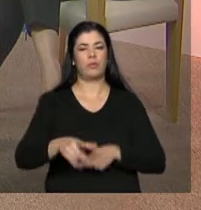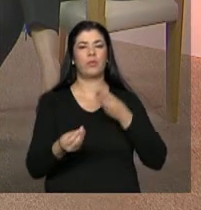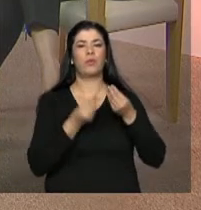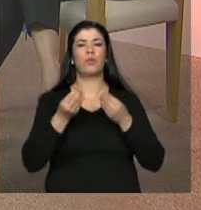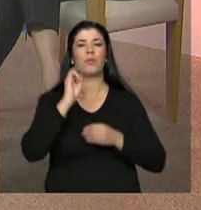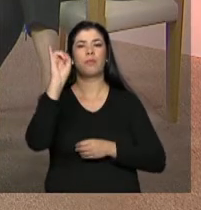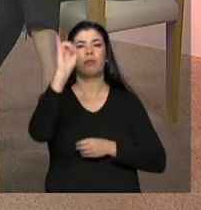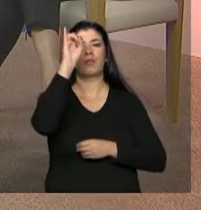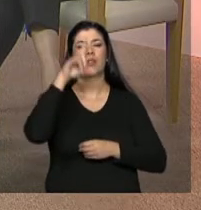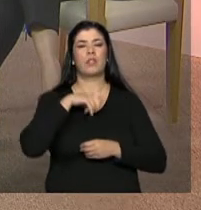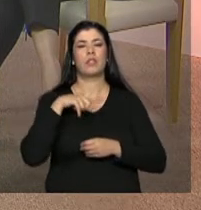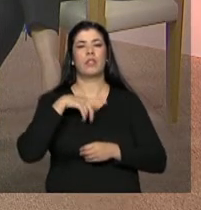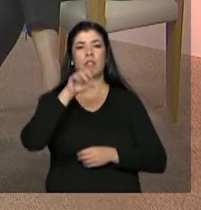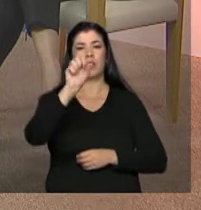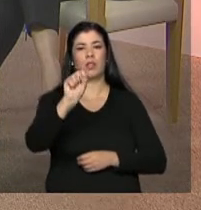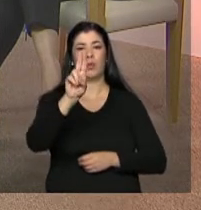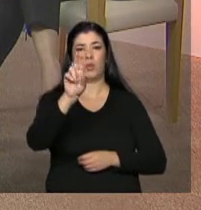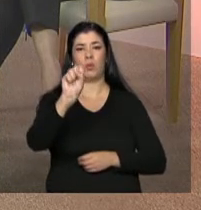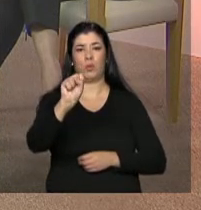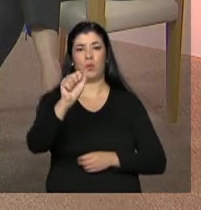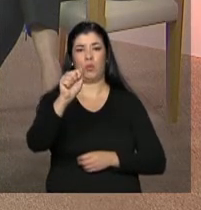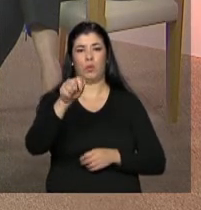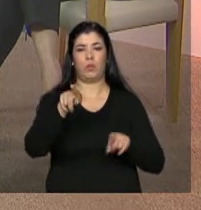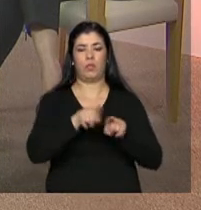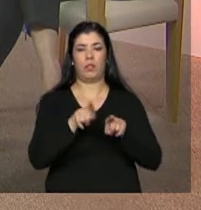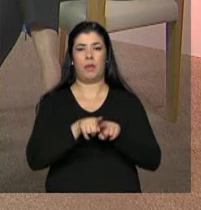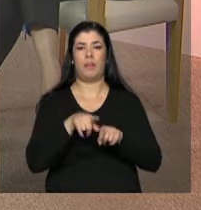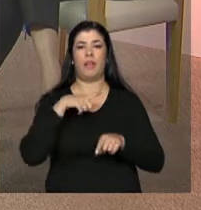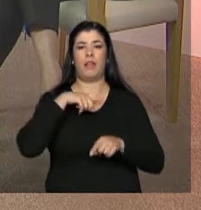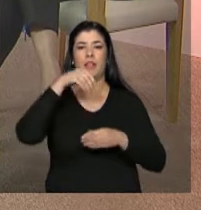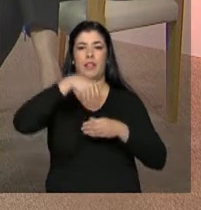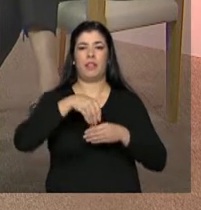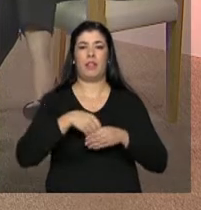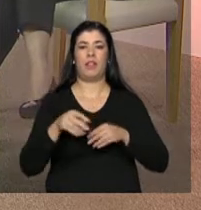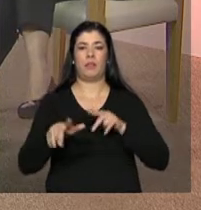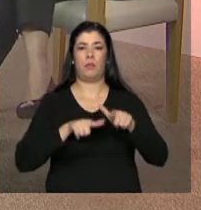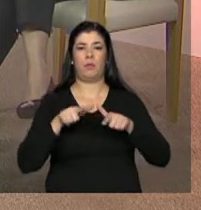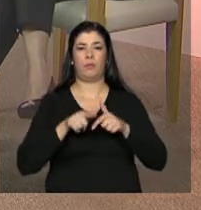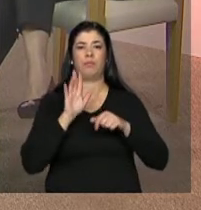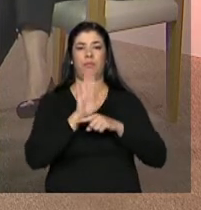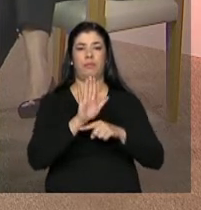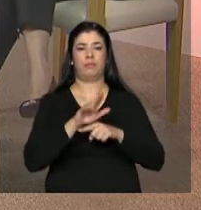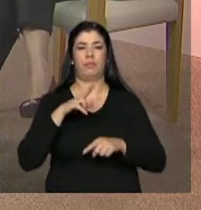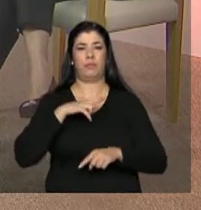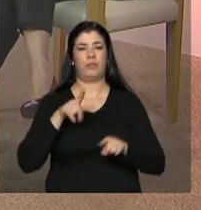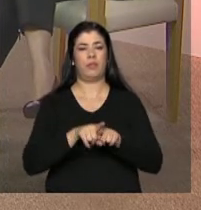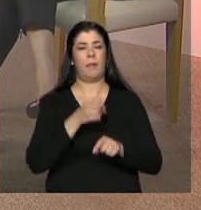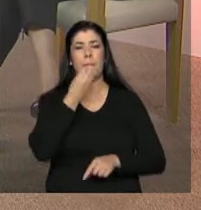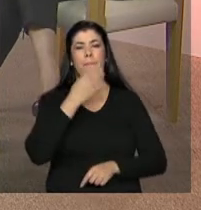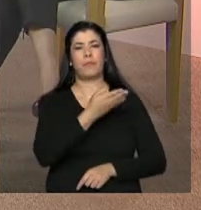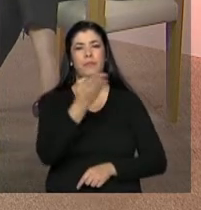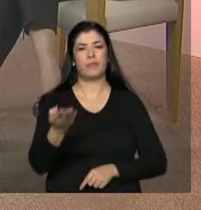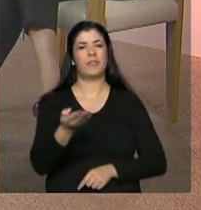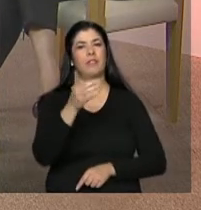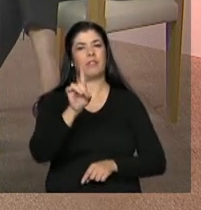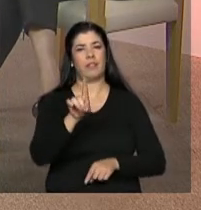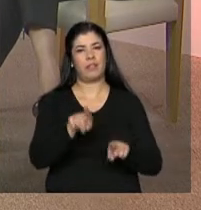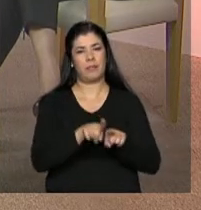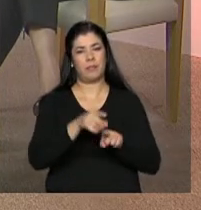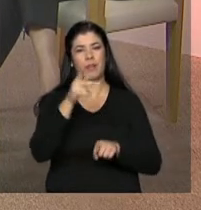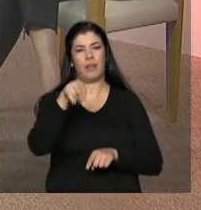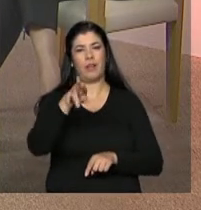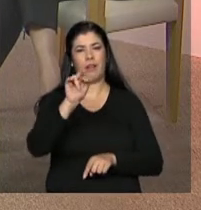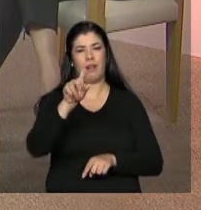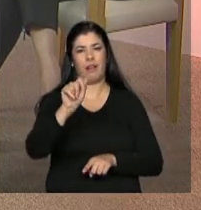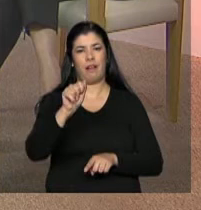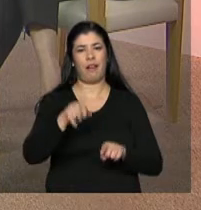importância do Sistema Único e a importância da rede privada. Ana? Bom dia Carla, bom dia a todos que nos acompanham. É